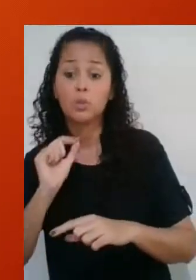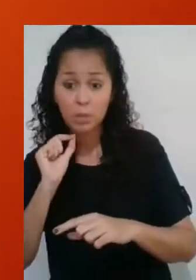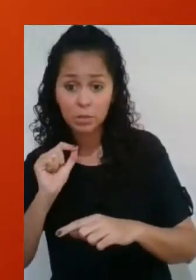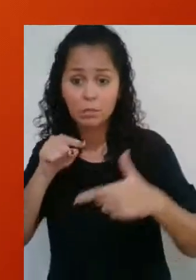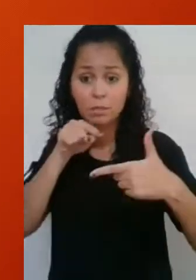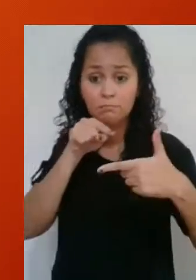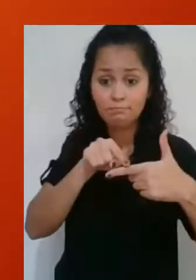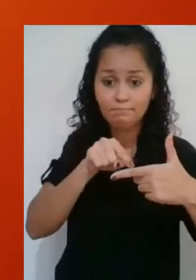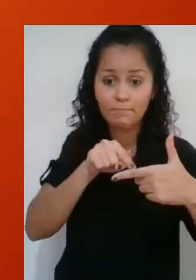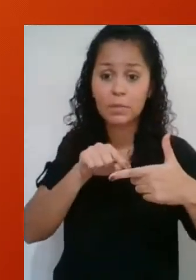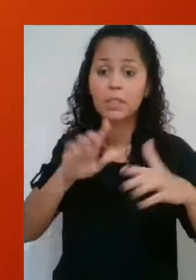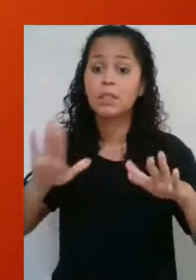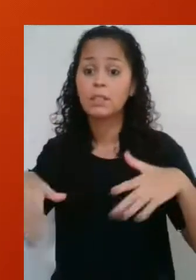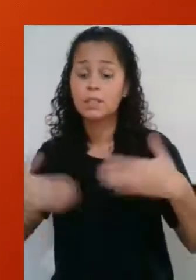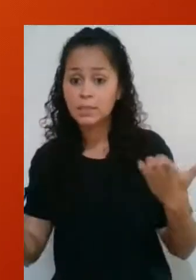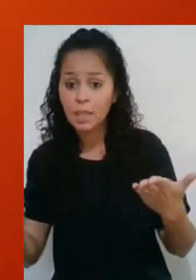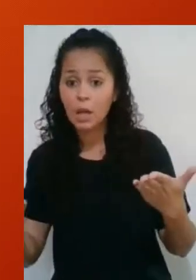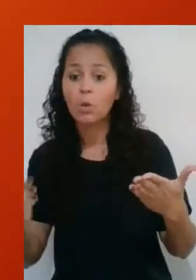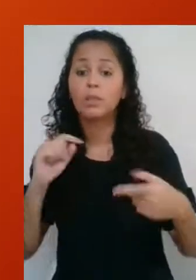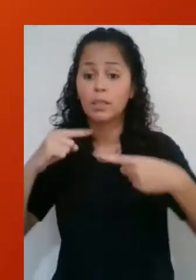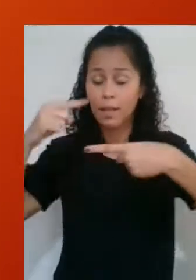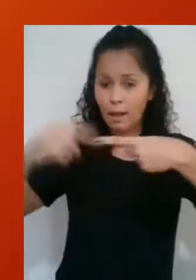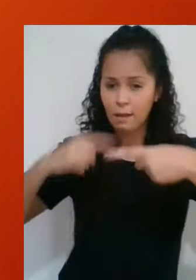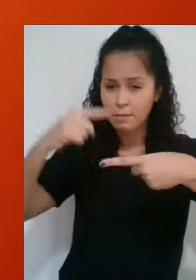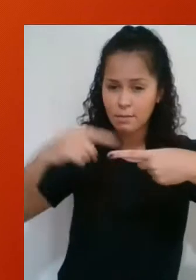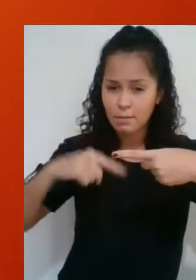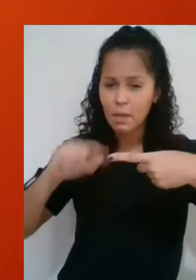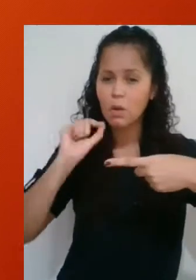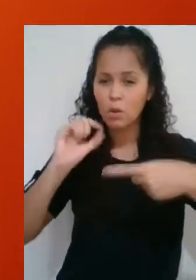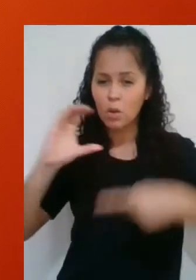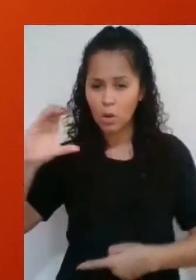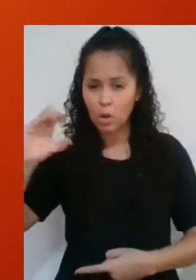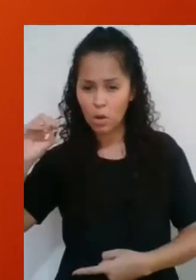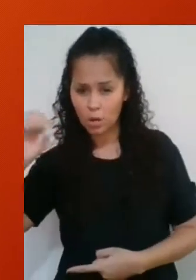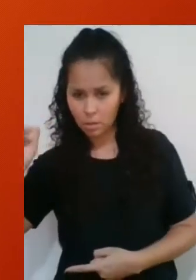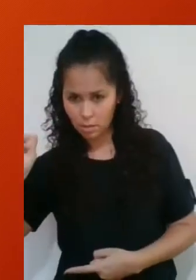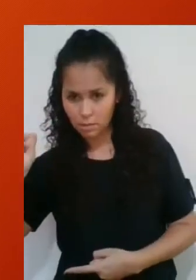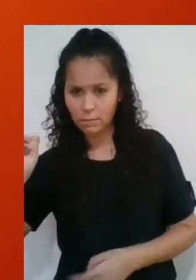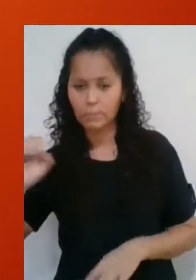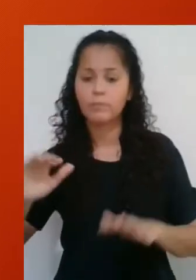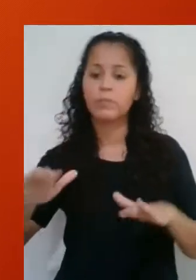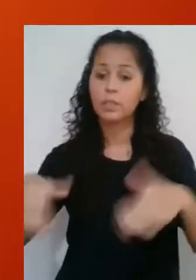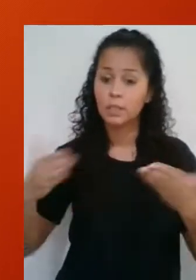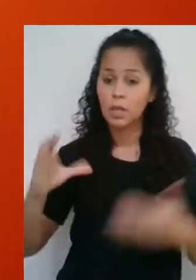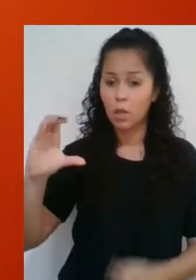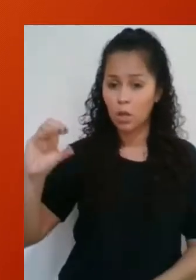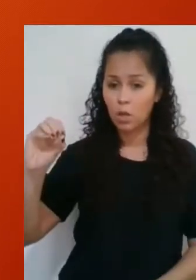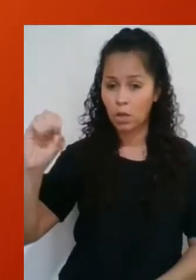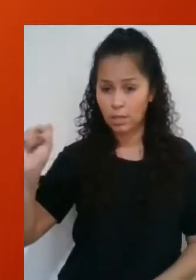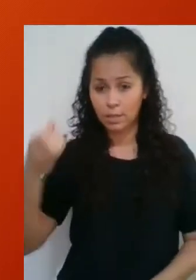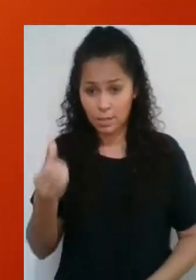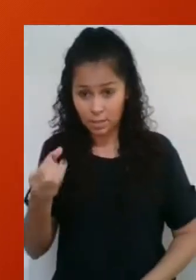procuramos a medida do cateto adjacente, o que nos remete à razão, conhecida como cosseno. Portanto,